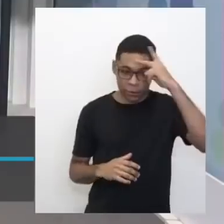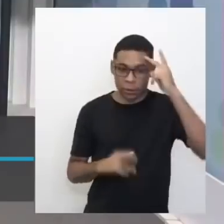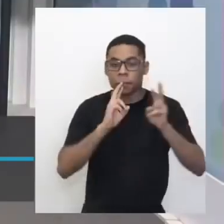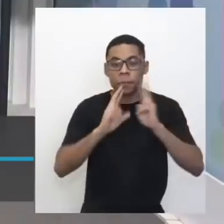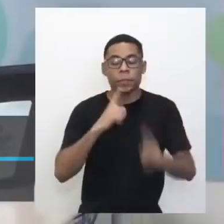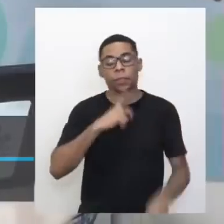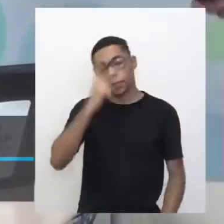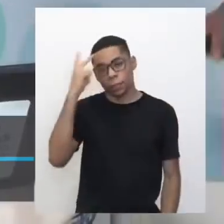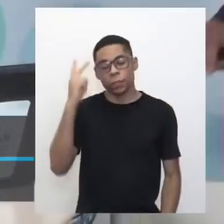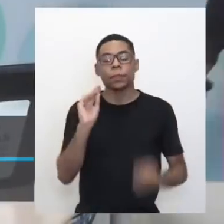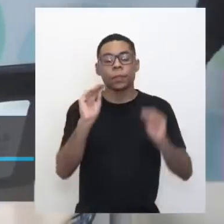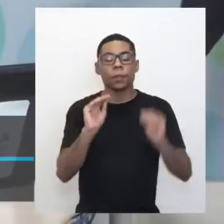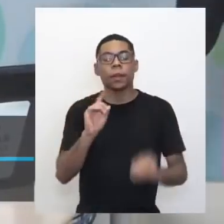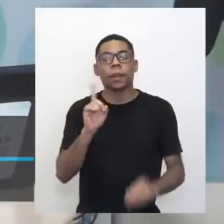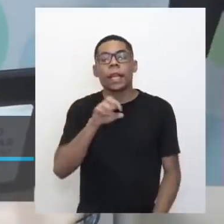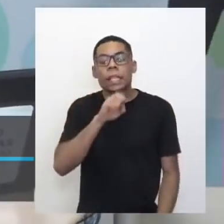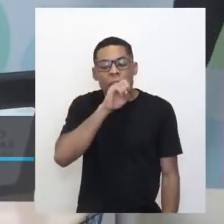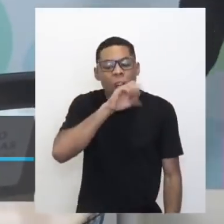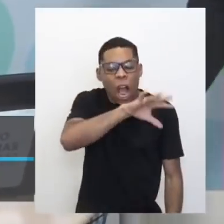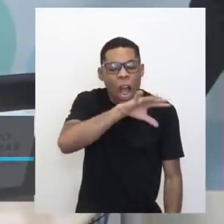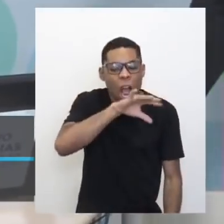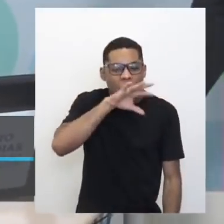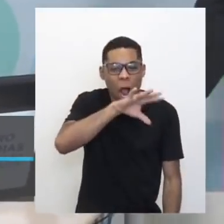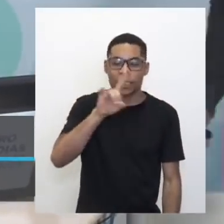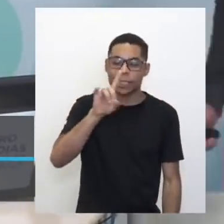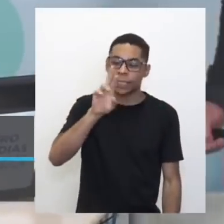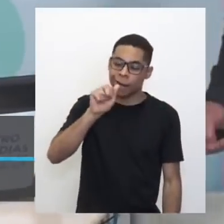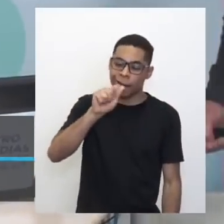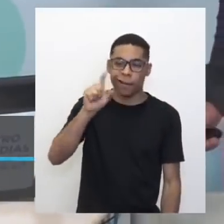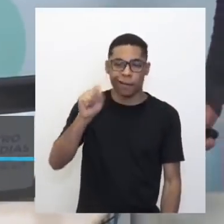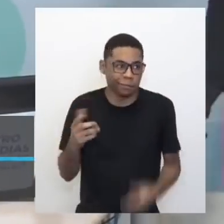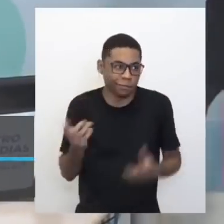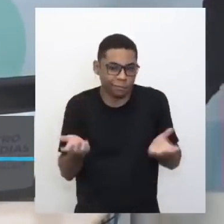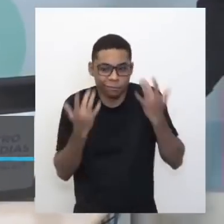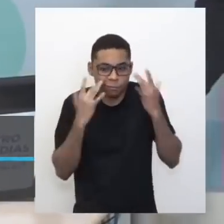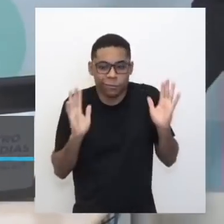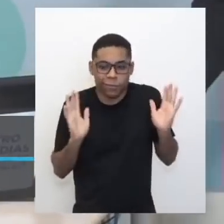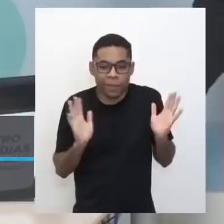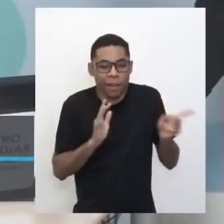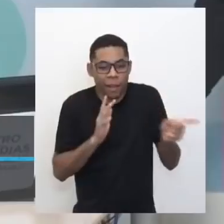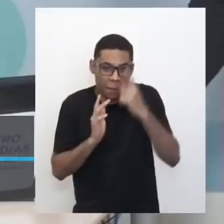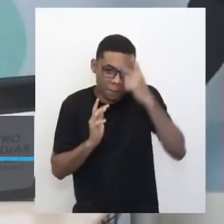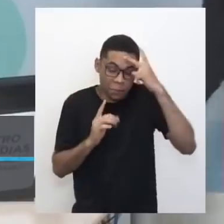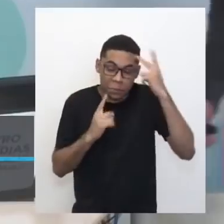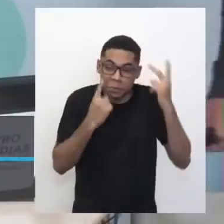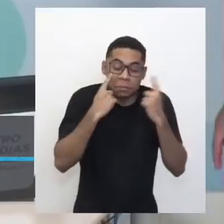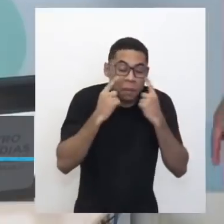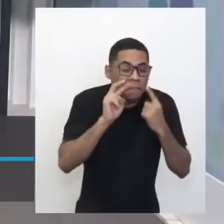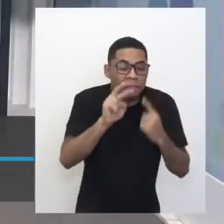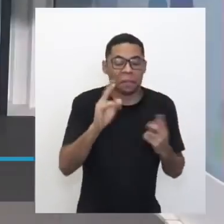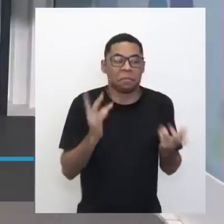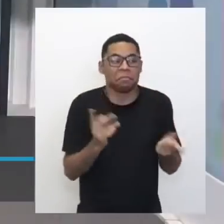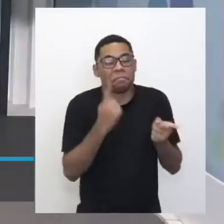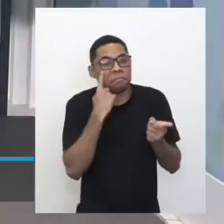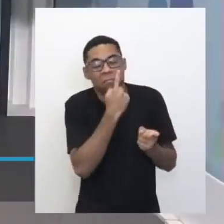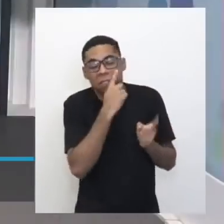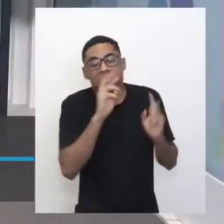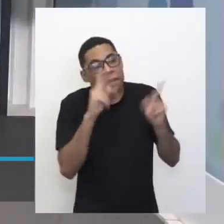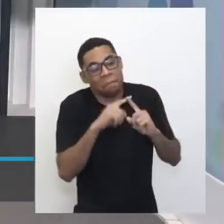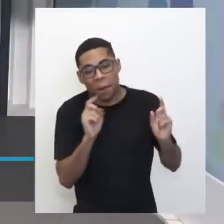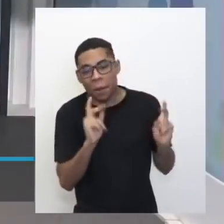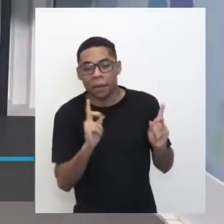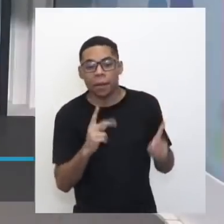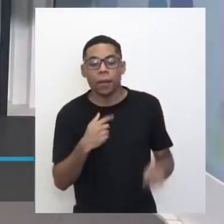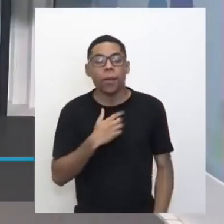tinha colocado aqui até dragão. Dragão. É legal, é o que está vendo, a pergunta é que está valendo. Olha, eu gostei do vagalume e